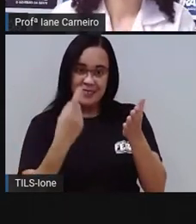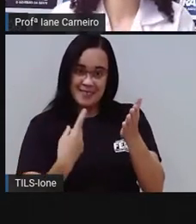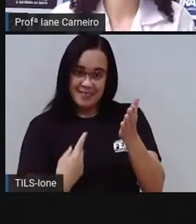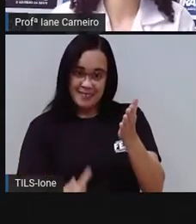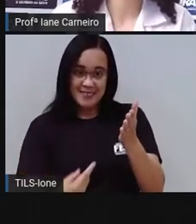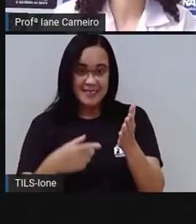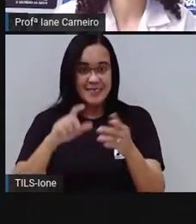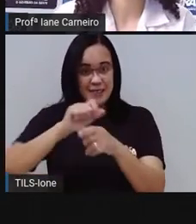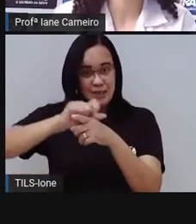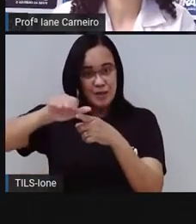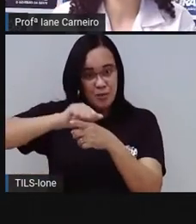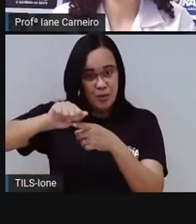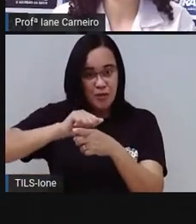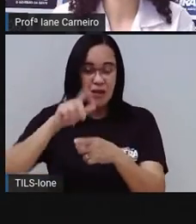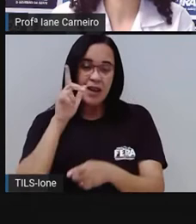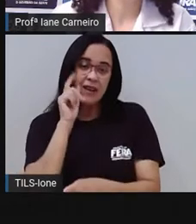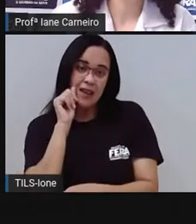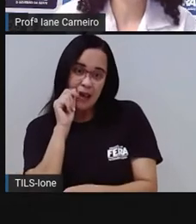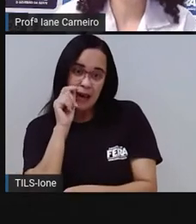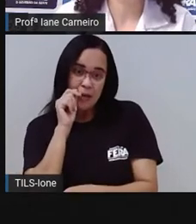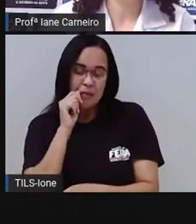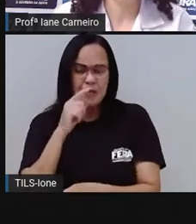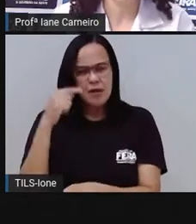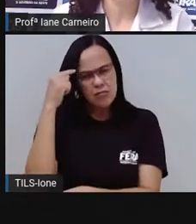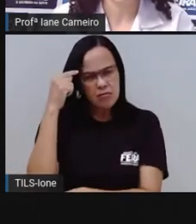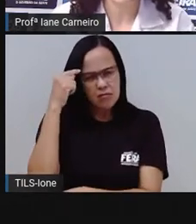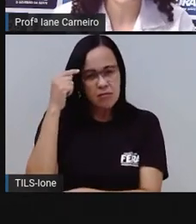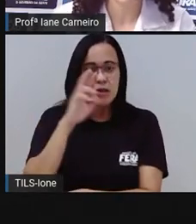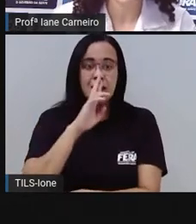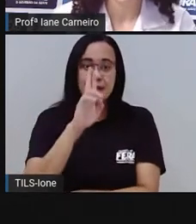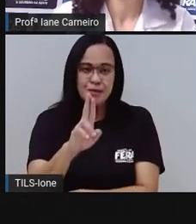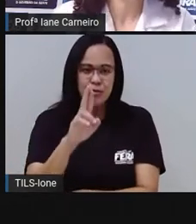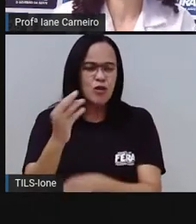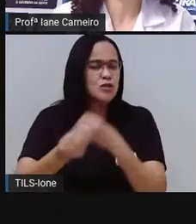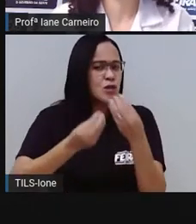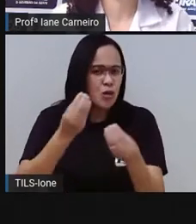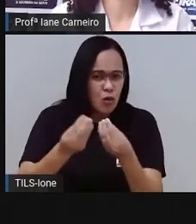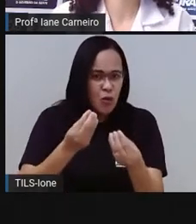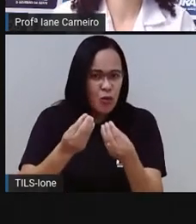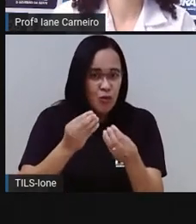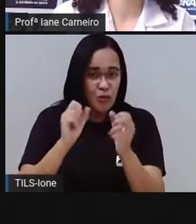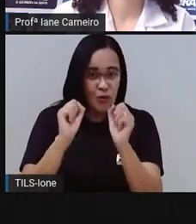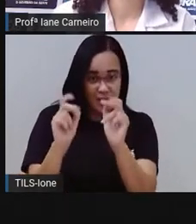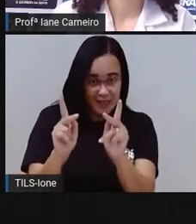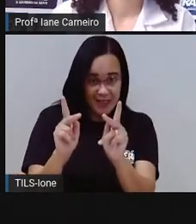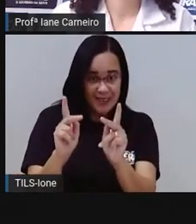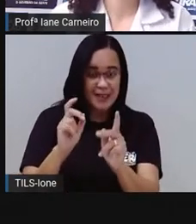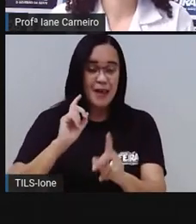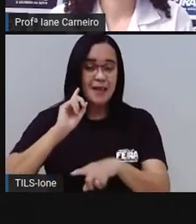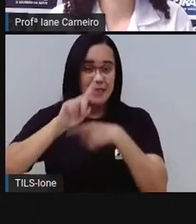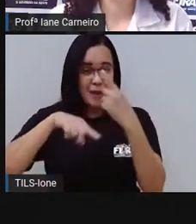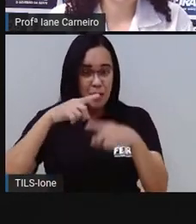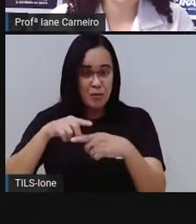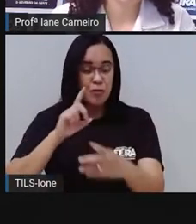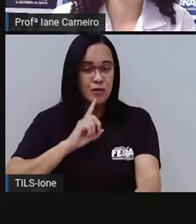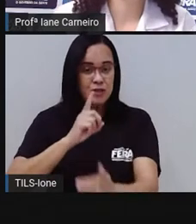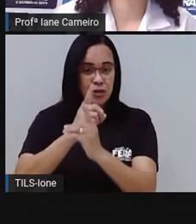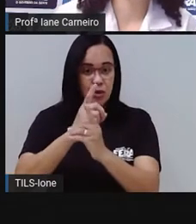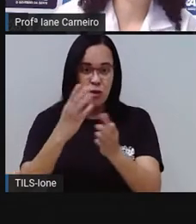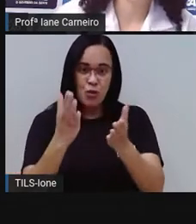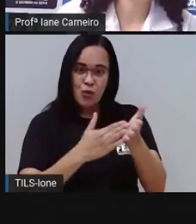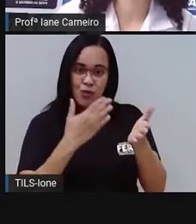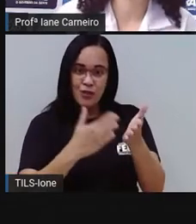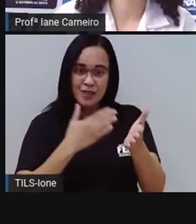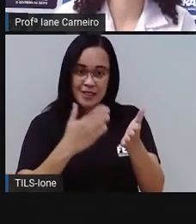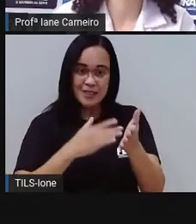e você tente escrever as respostas de cada adivinha, tá certo? E aí depois, se você puder encontrar esse livro na